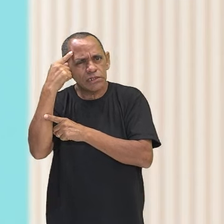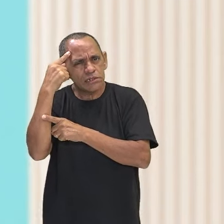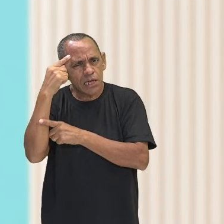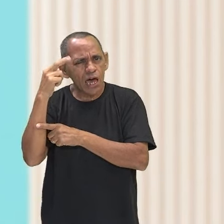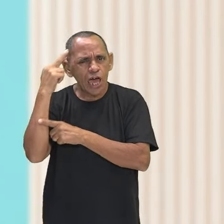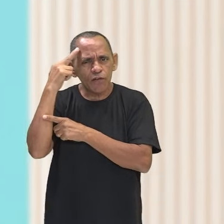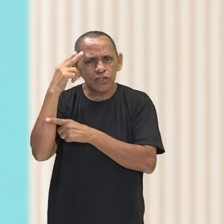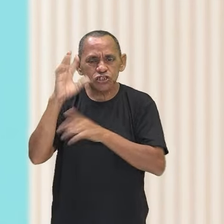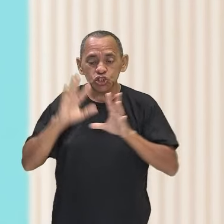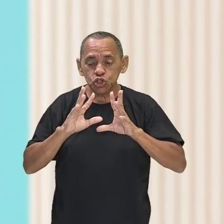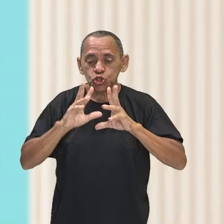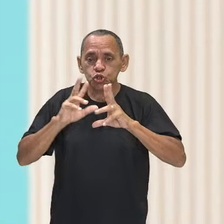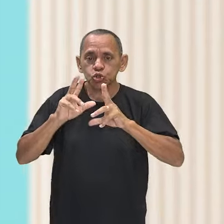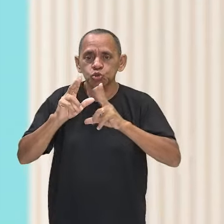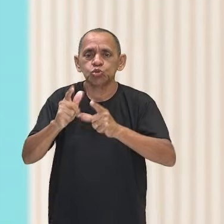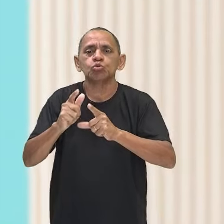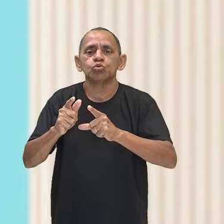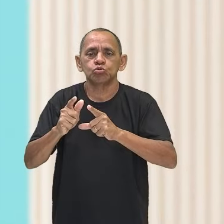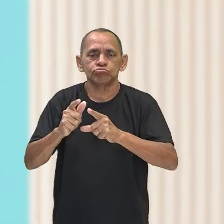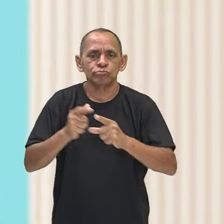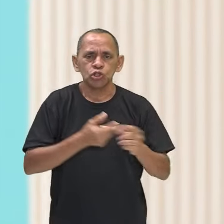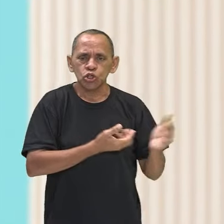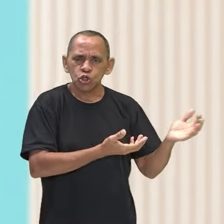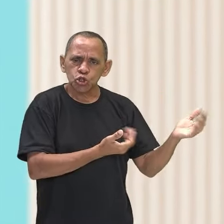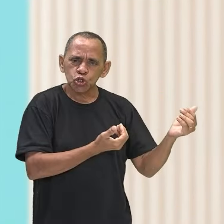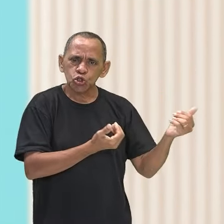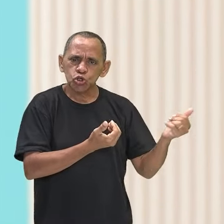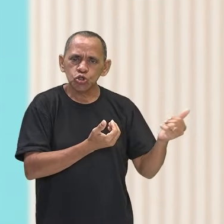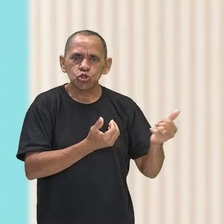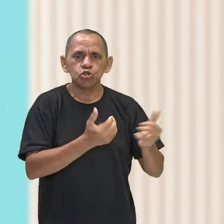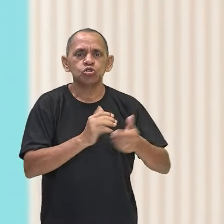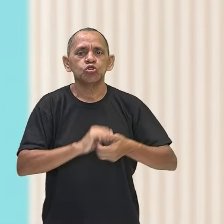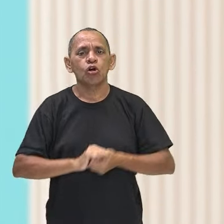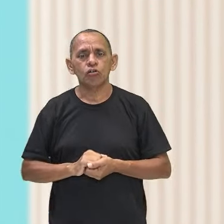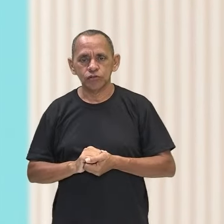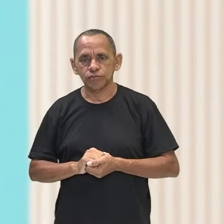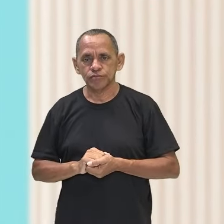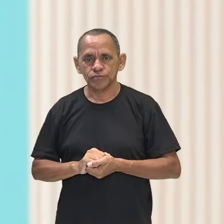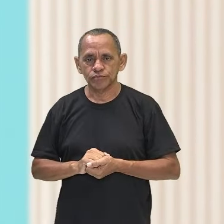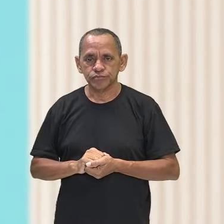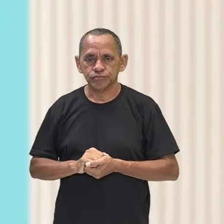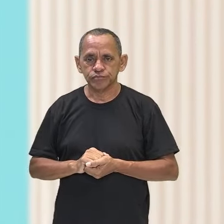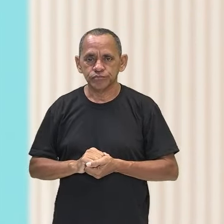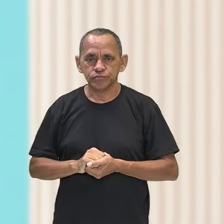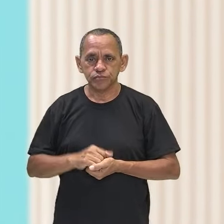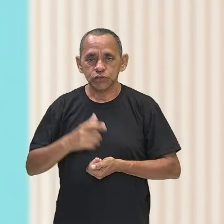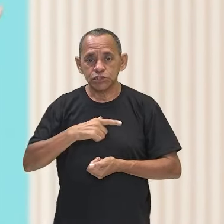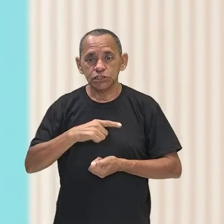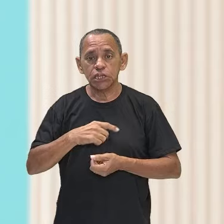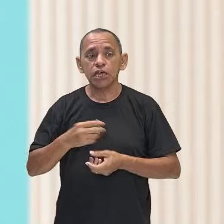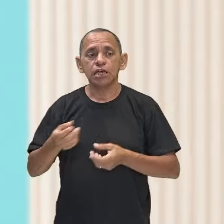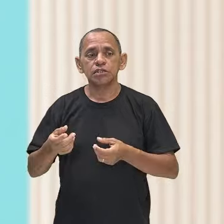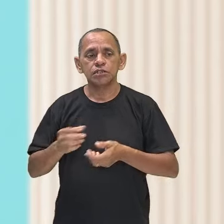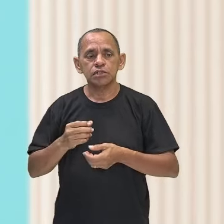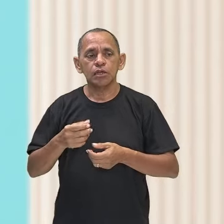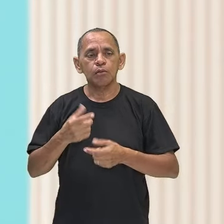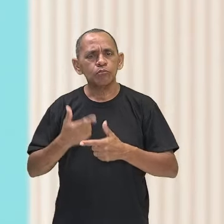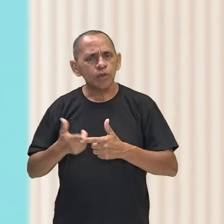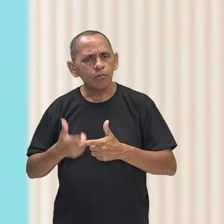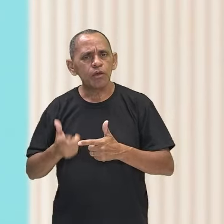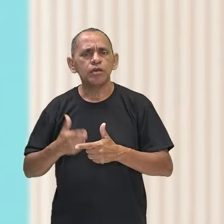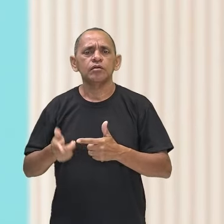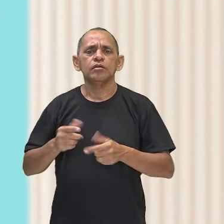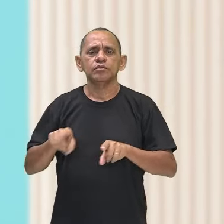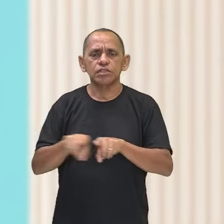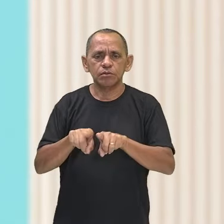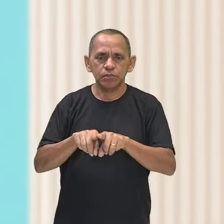o que ela está exposta, não somente as coisas boas da vida como a cultura juvenil,